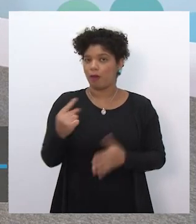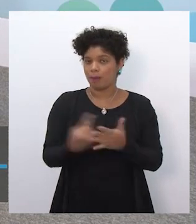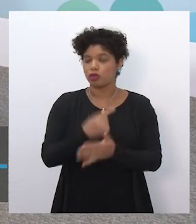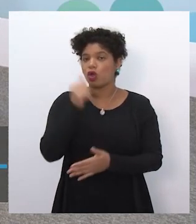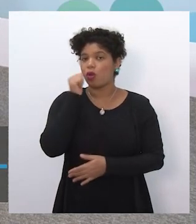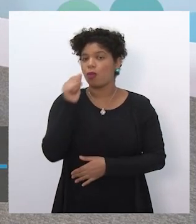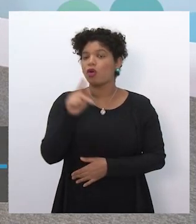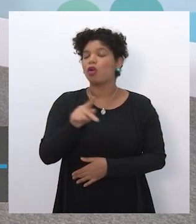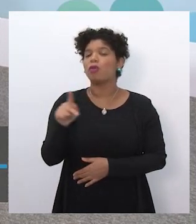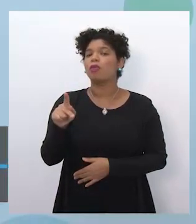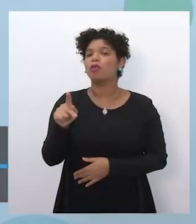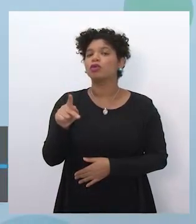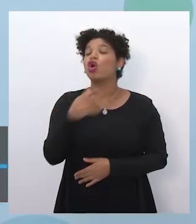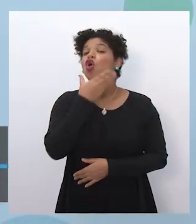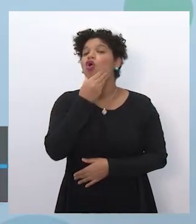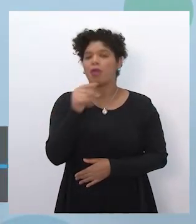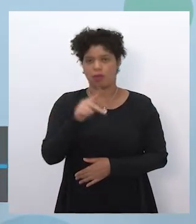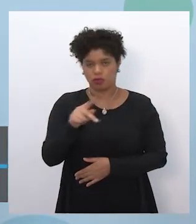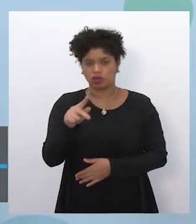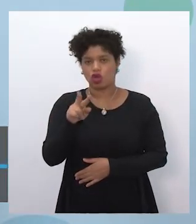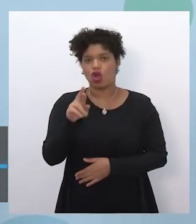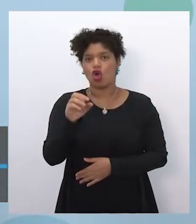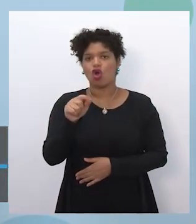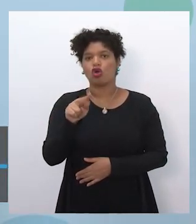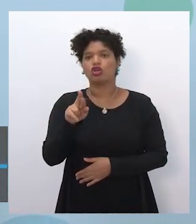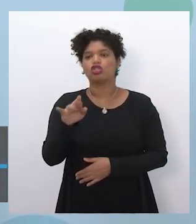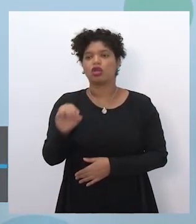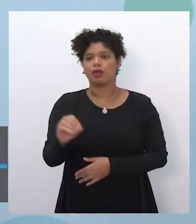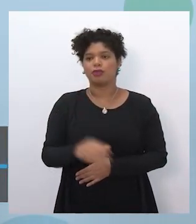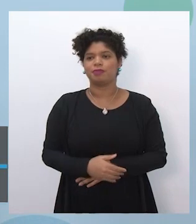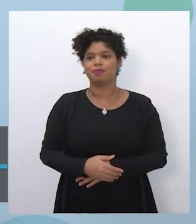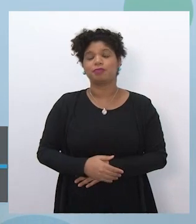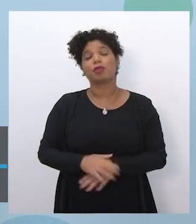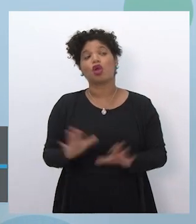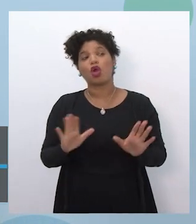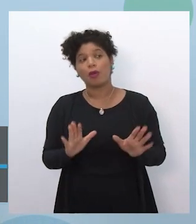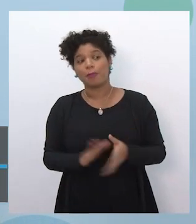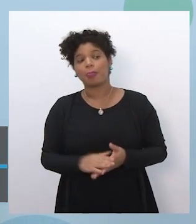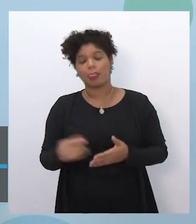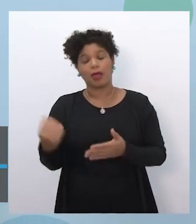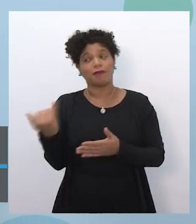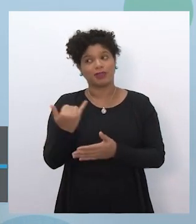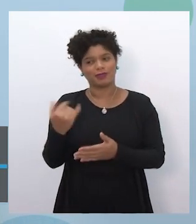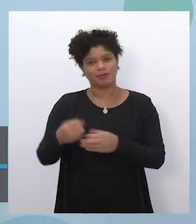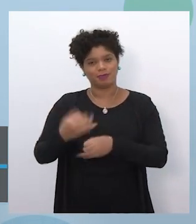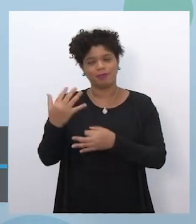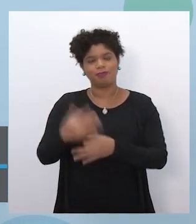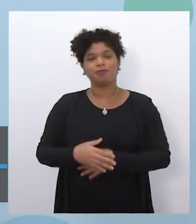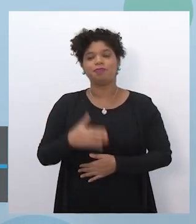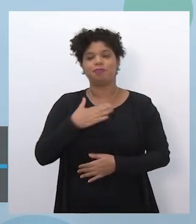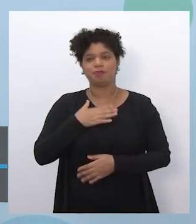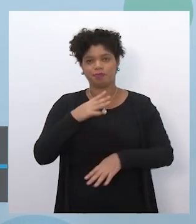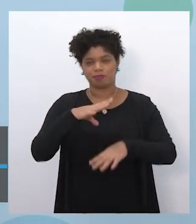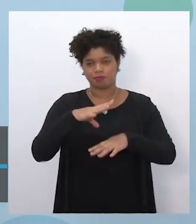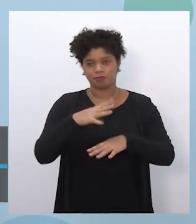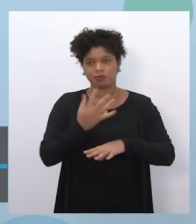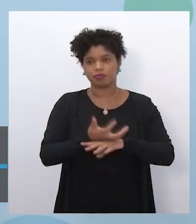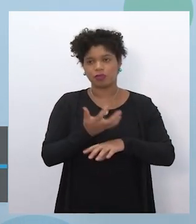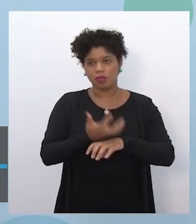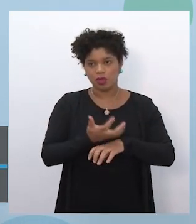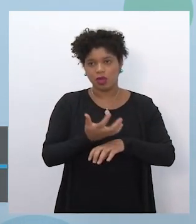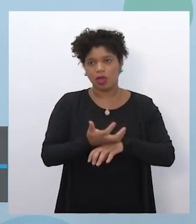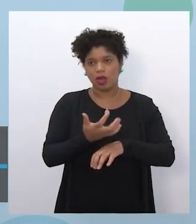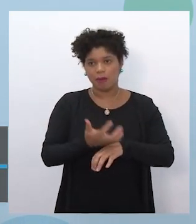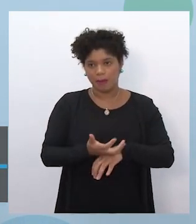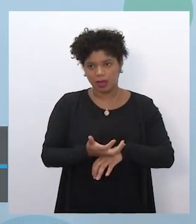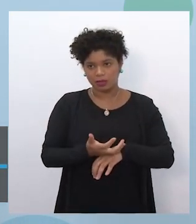professor Rogério, ele fala assim, Oi, minhas matérias são Sociologia e História, posso trabalhar sendo professor